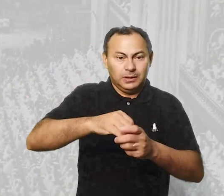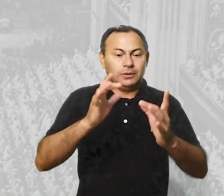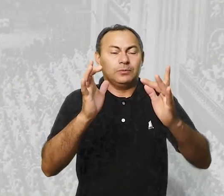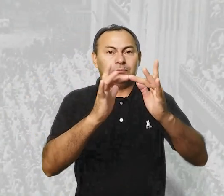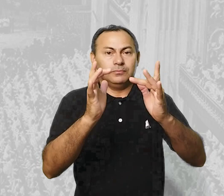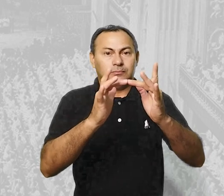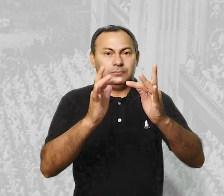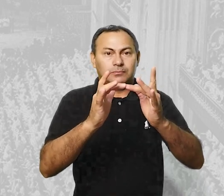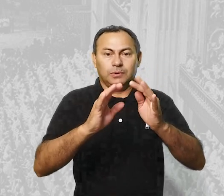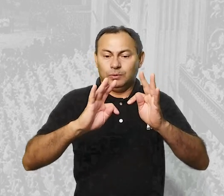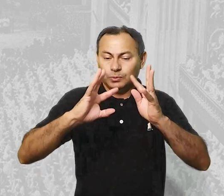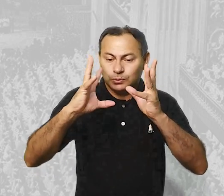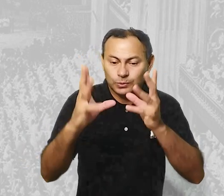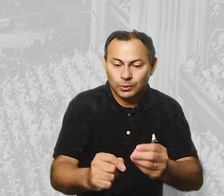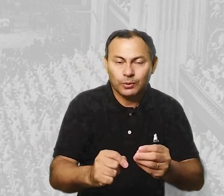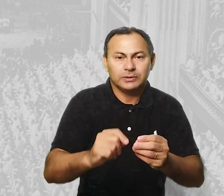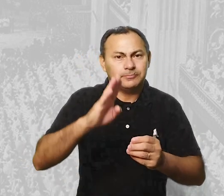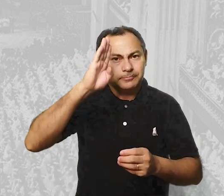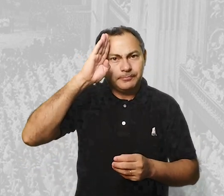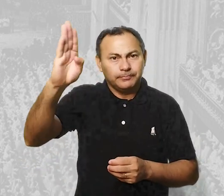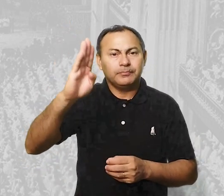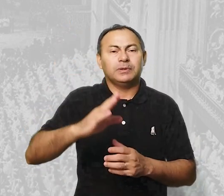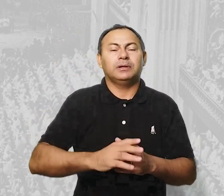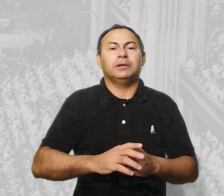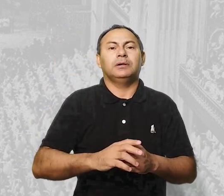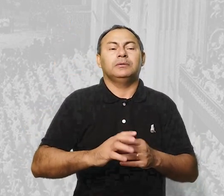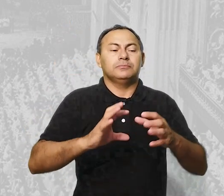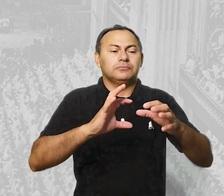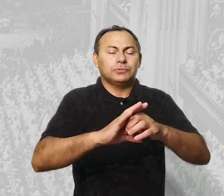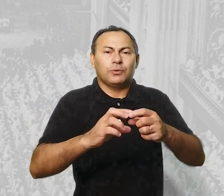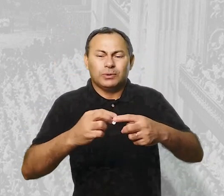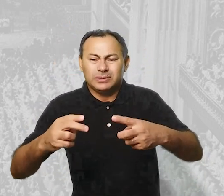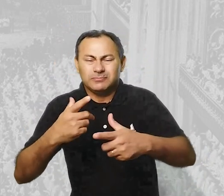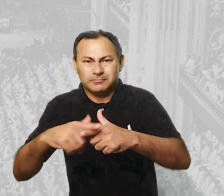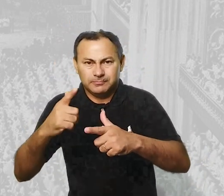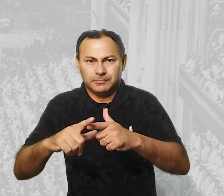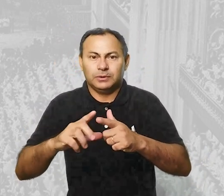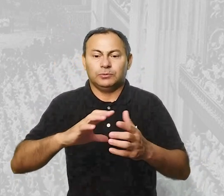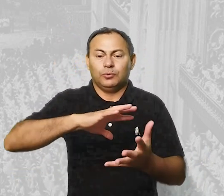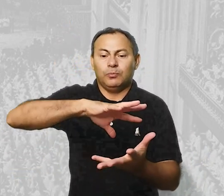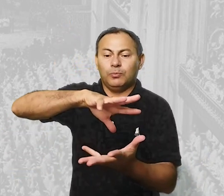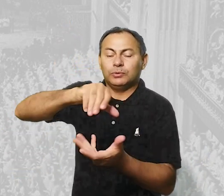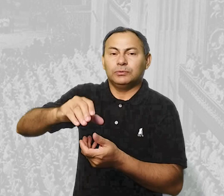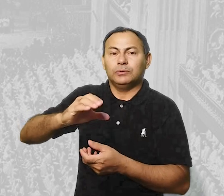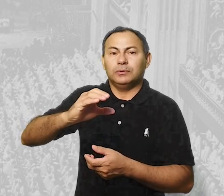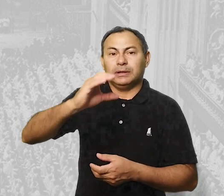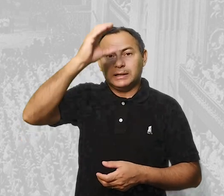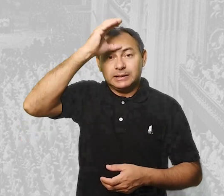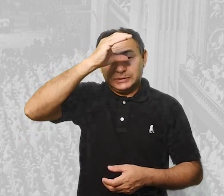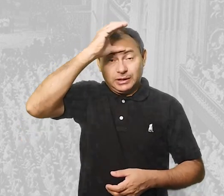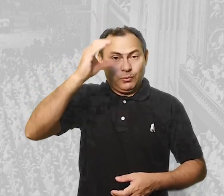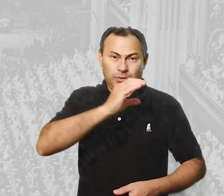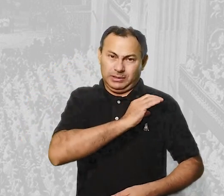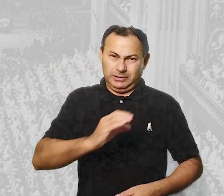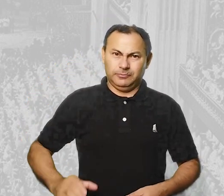contato com todos os principais nós problemáticos do mundo cristão e fazendo-nos experimentar,